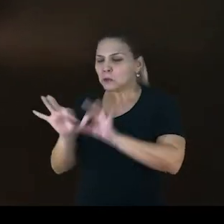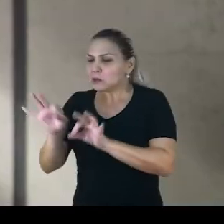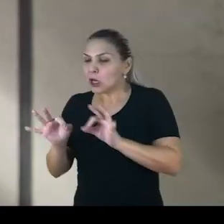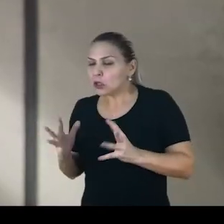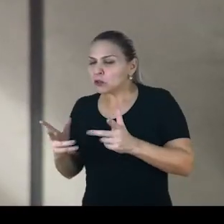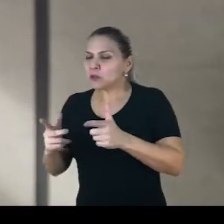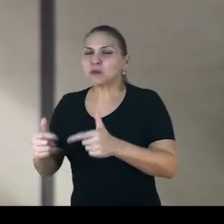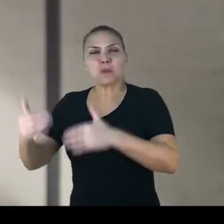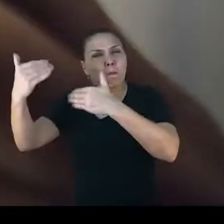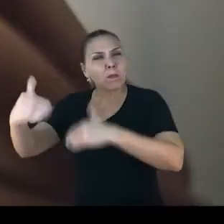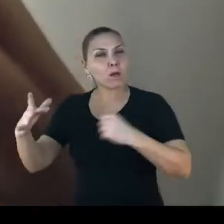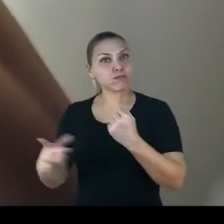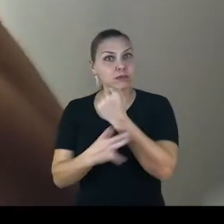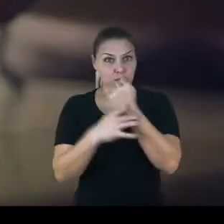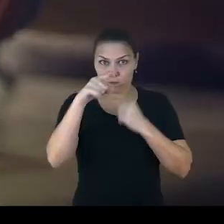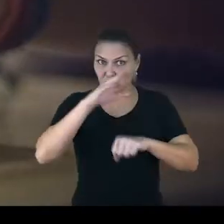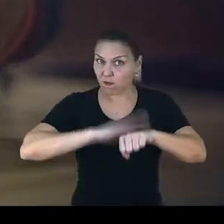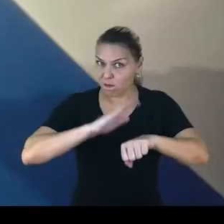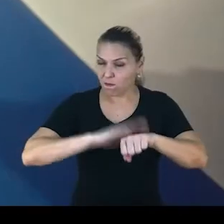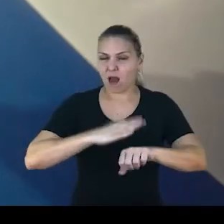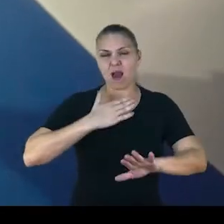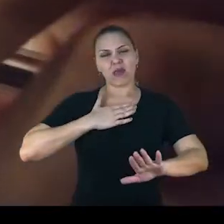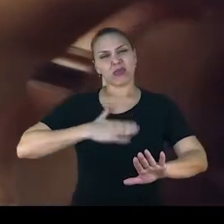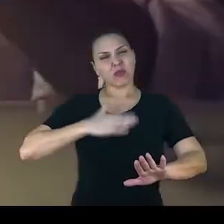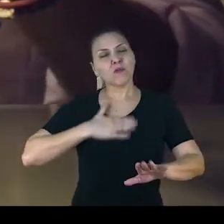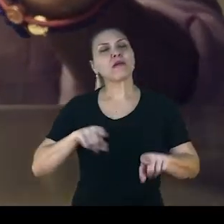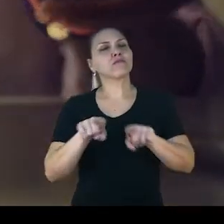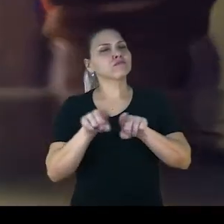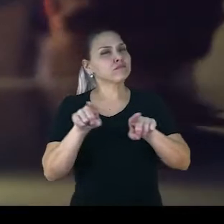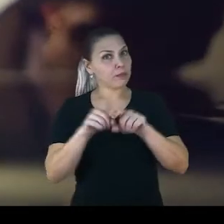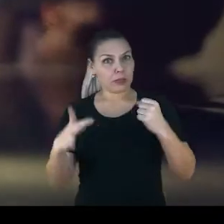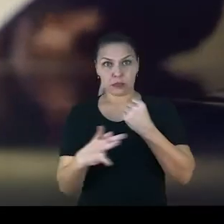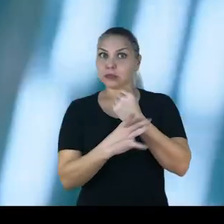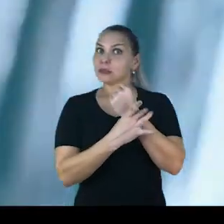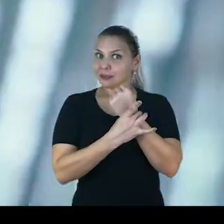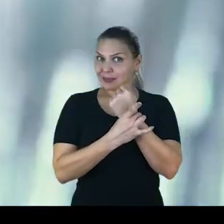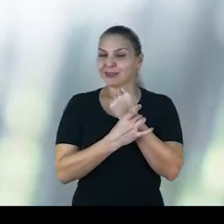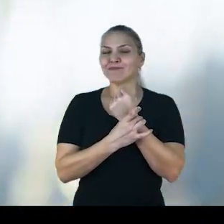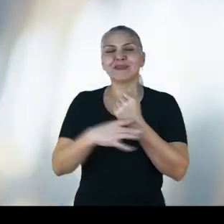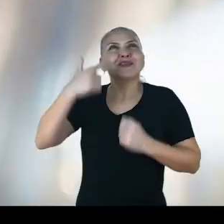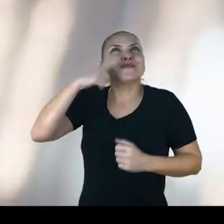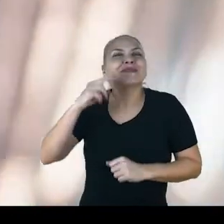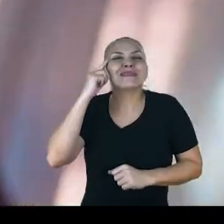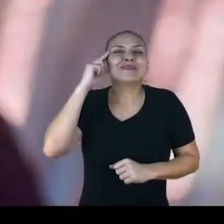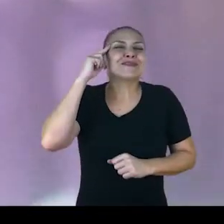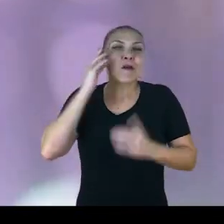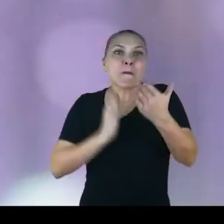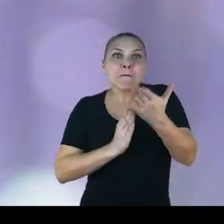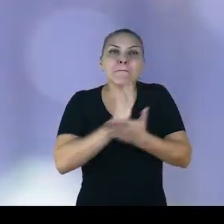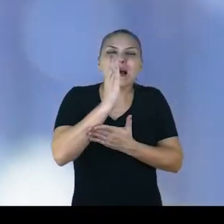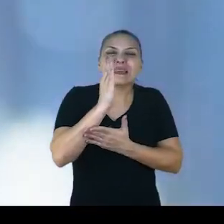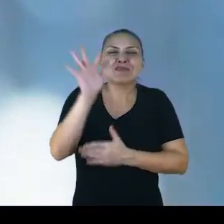Trabalhando para garantir que você faça suas provas com tranquilidade, segurança e realize seu sonho de fazer um curso